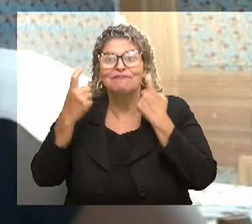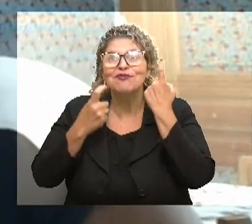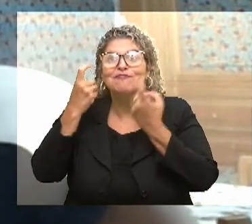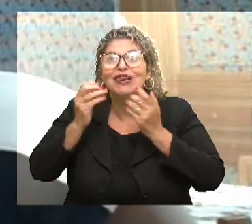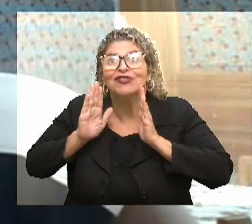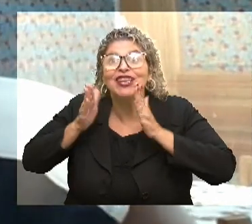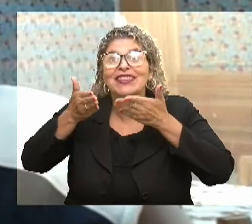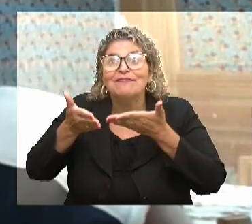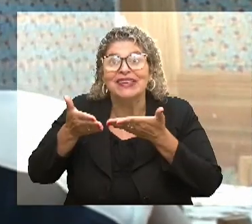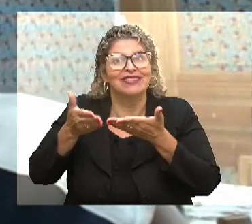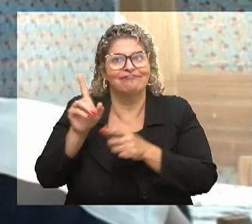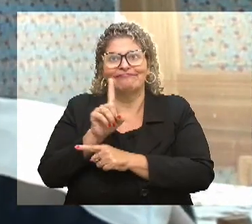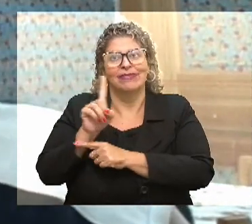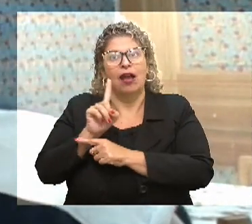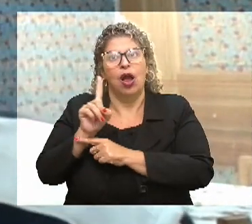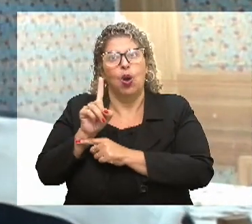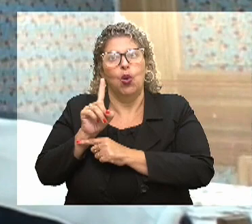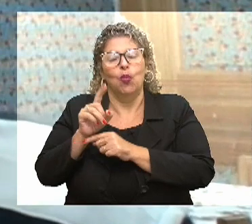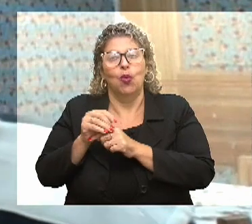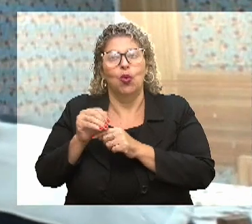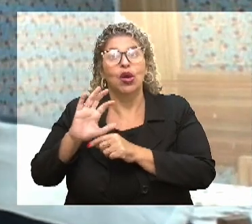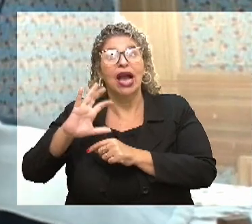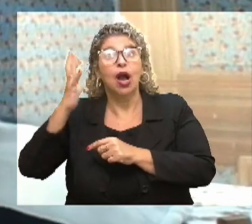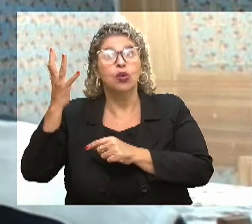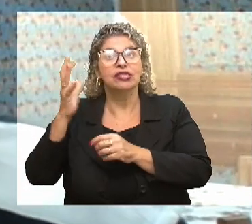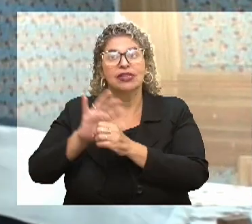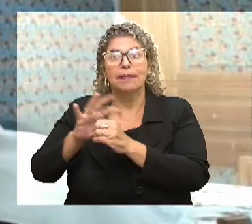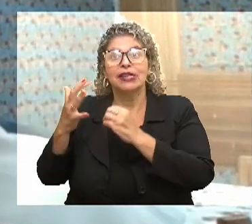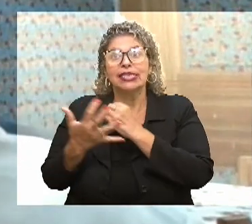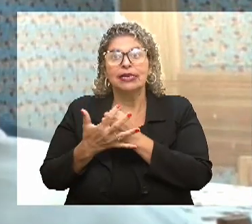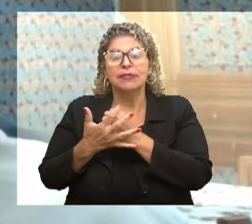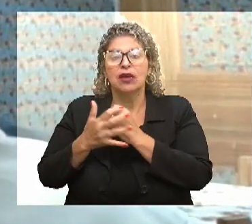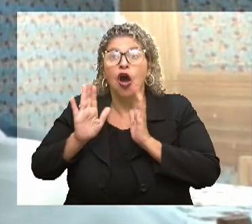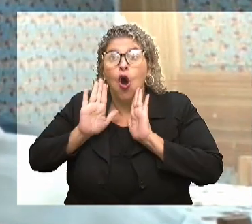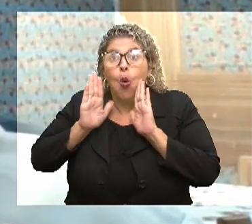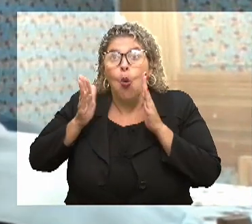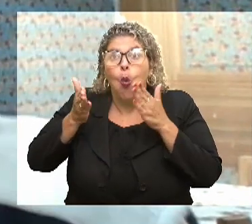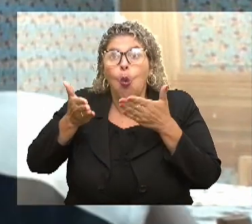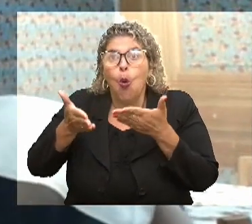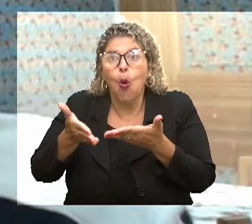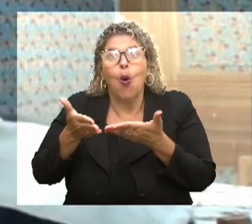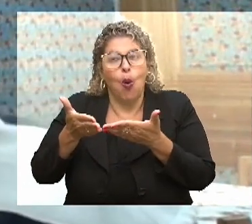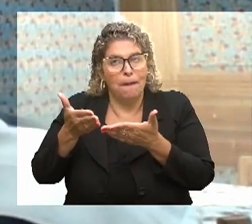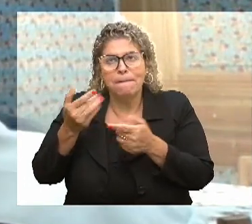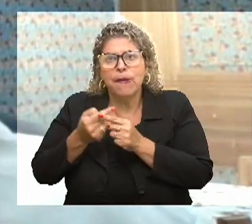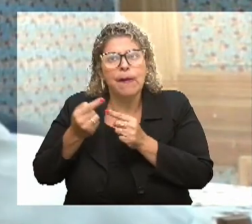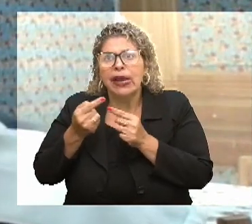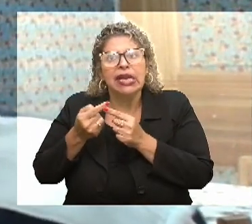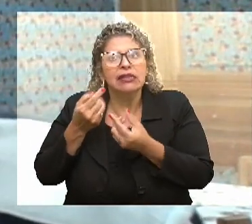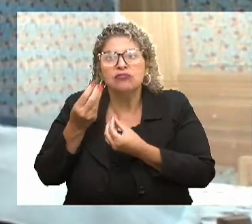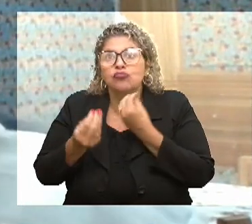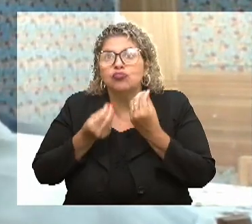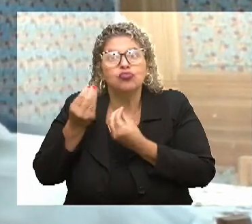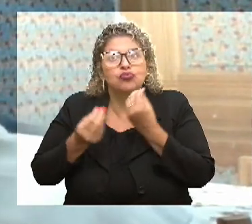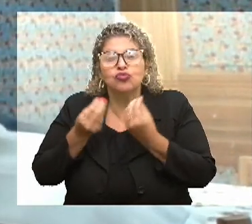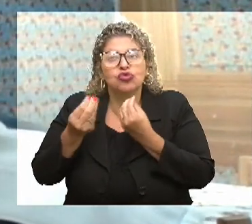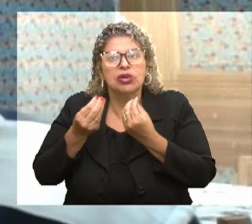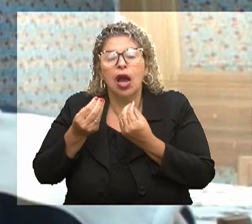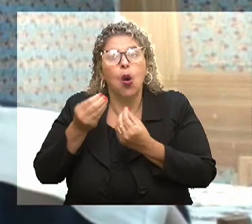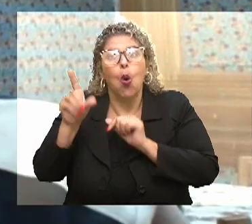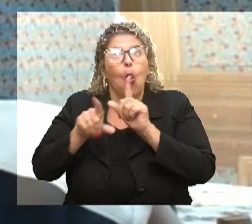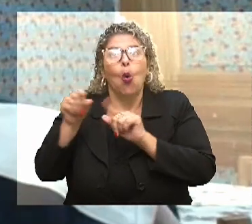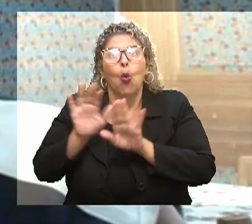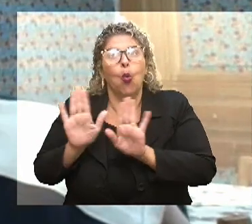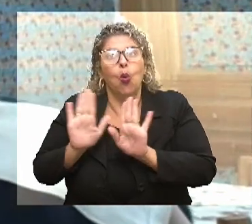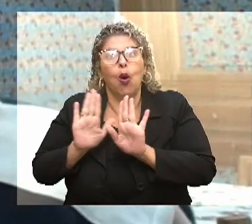diretamente com isso, né? E o que aconteceu dentro da pandemia é que a gente se voltou para isso, porque hoje não tinha outra alternativa